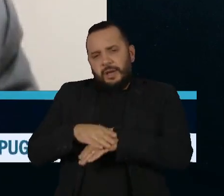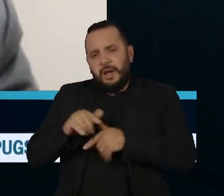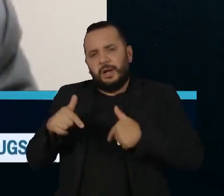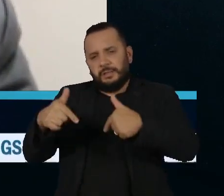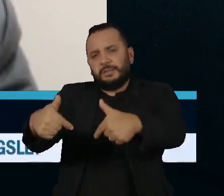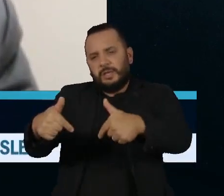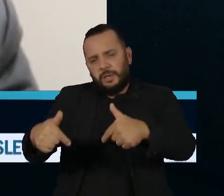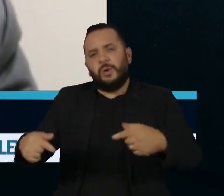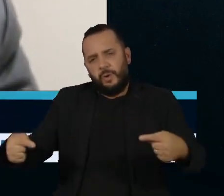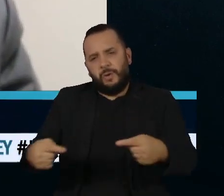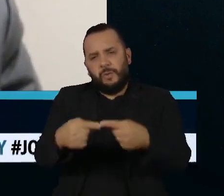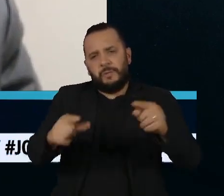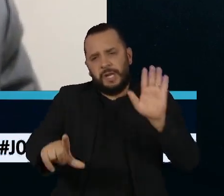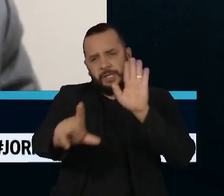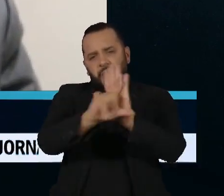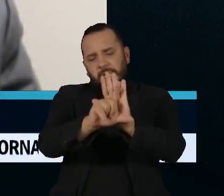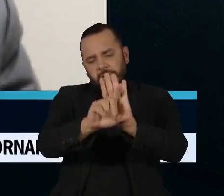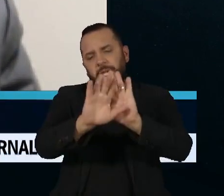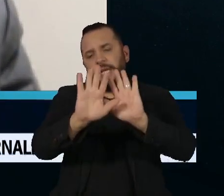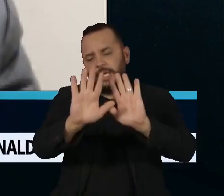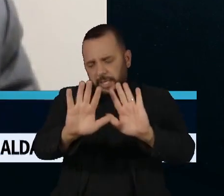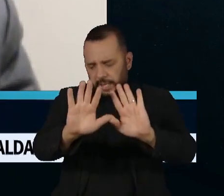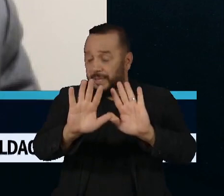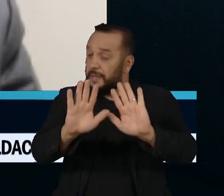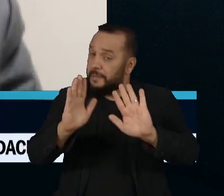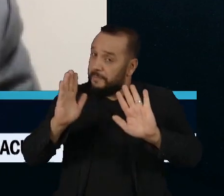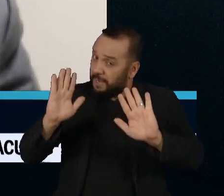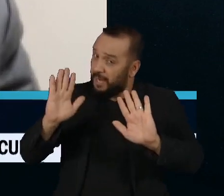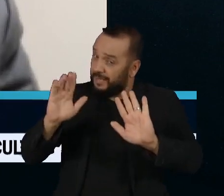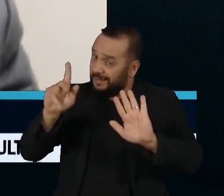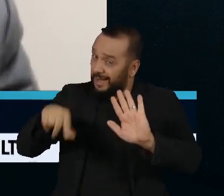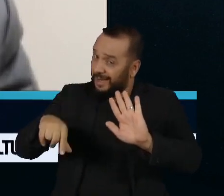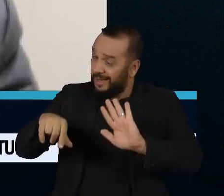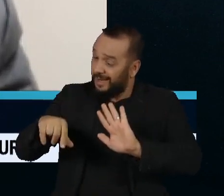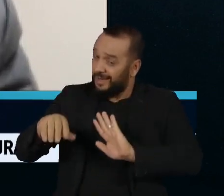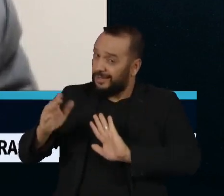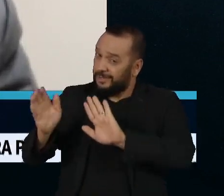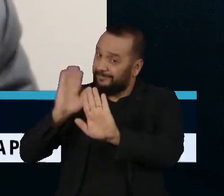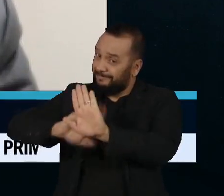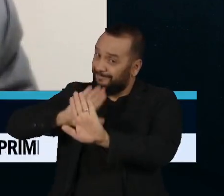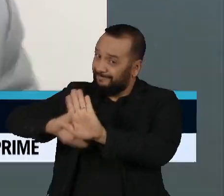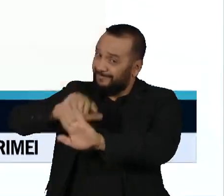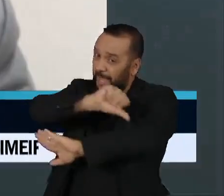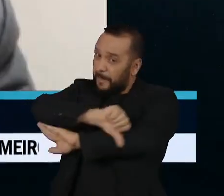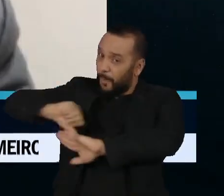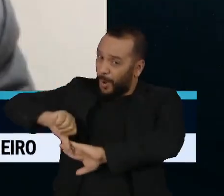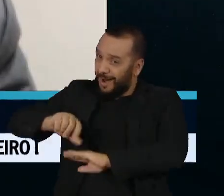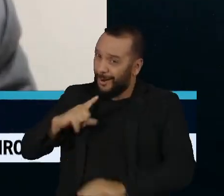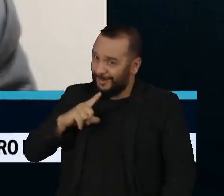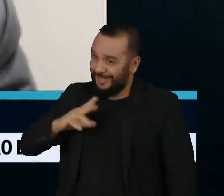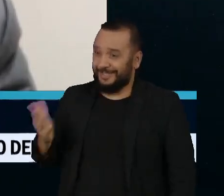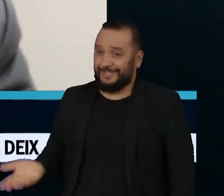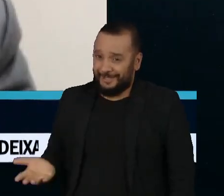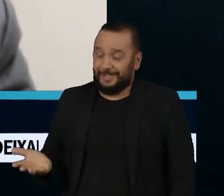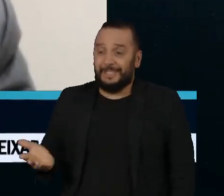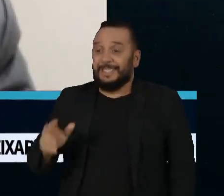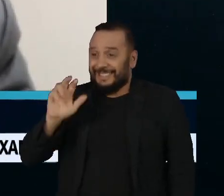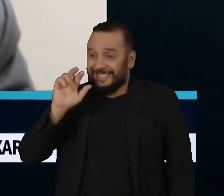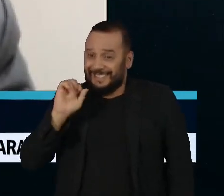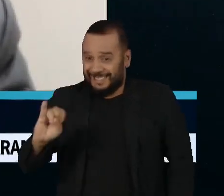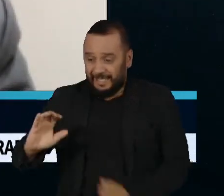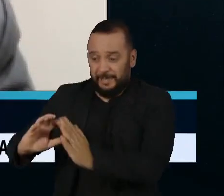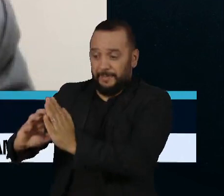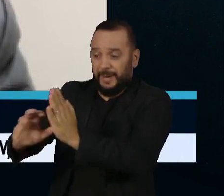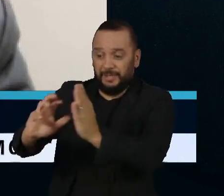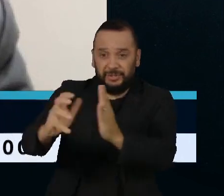de vista jurídico, mas elas são imorais, do ponto de vista político. Quando se dá anistia, na